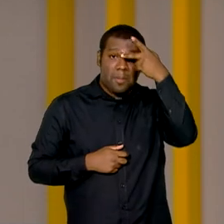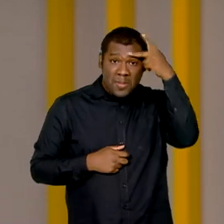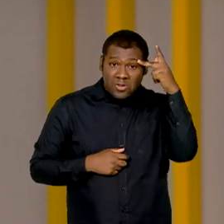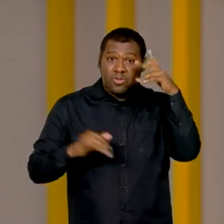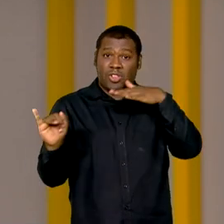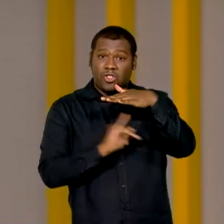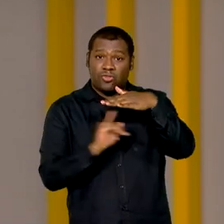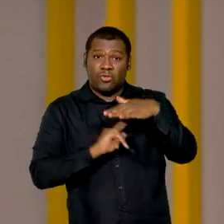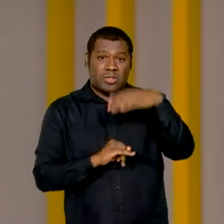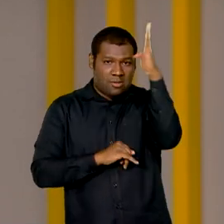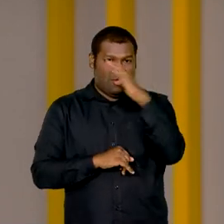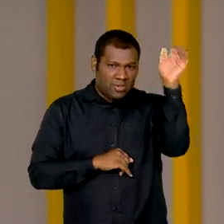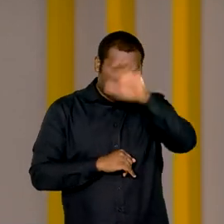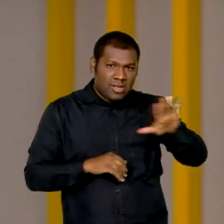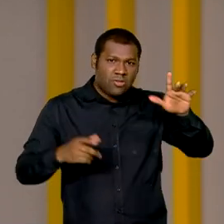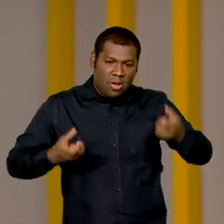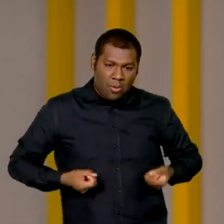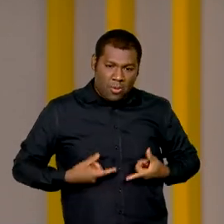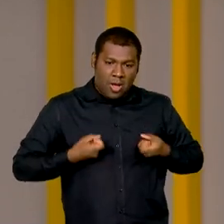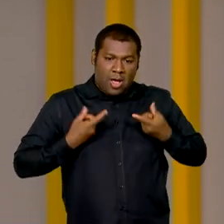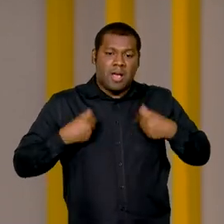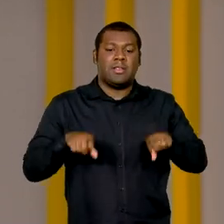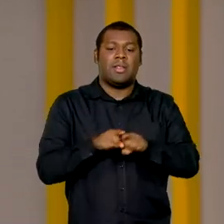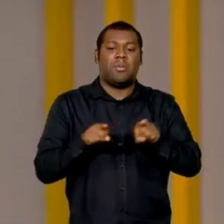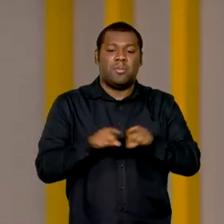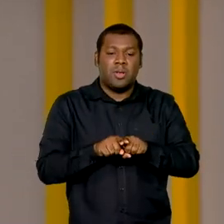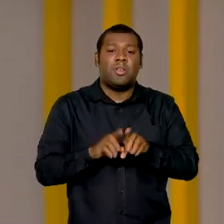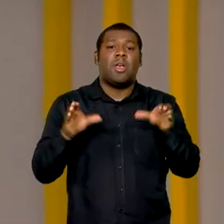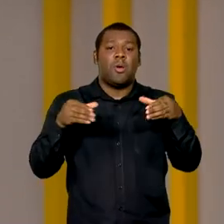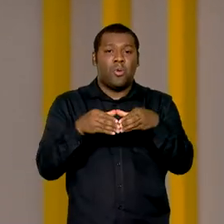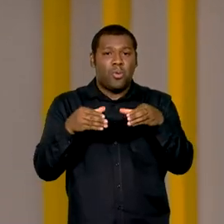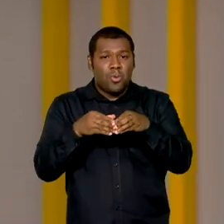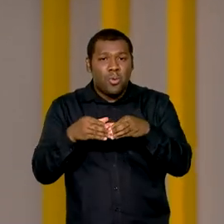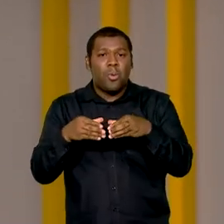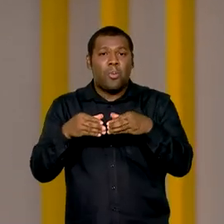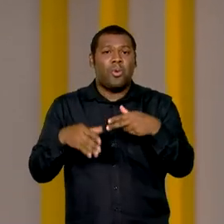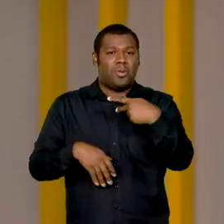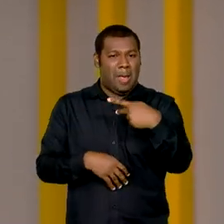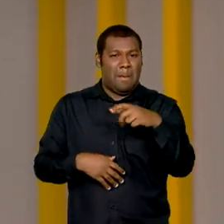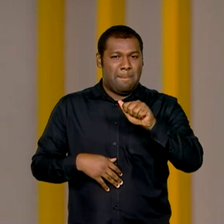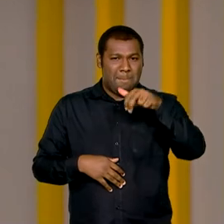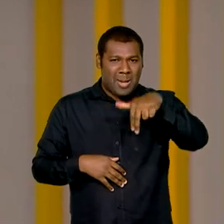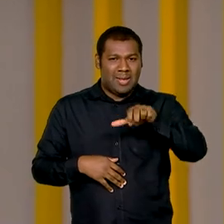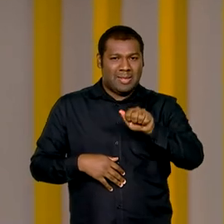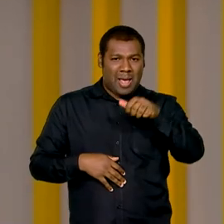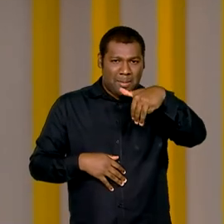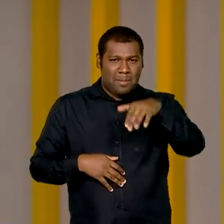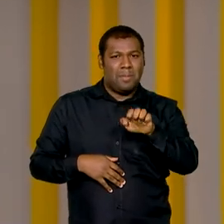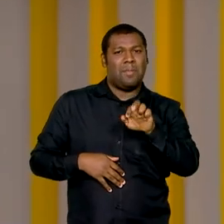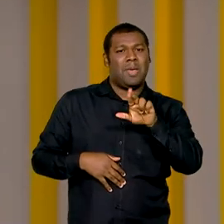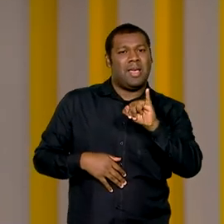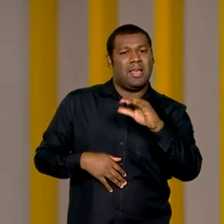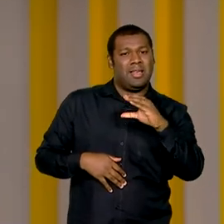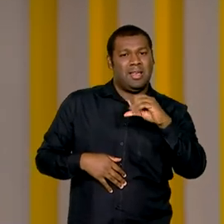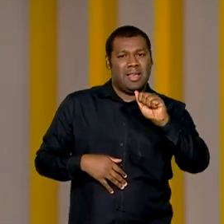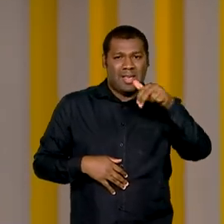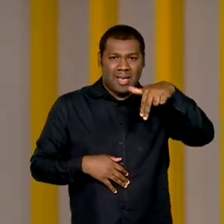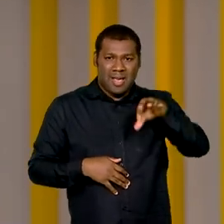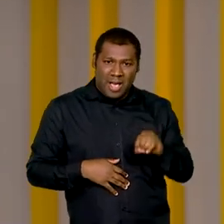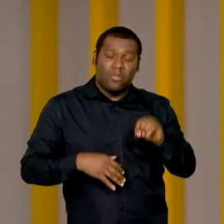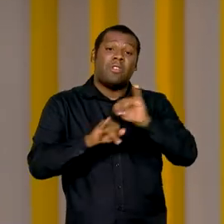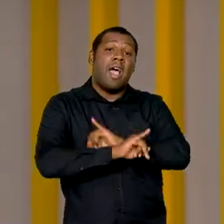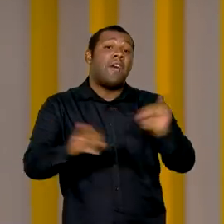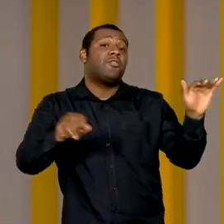Nacional de Câncer e da Organização Pan-Americana da Saúde detalharam as estratégias de saúde pública no